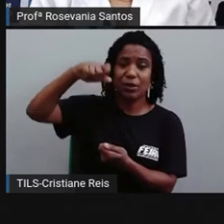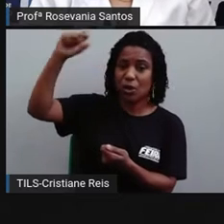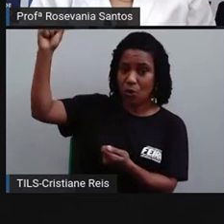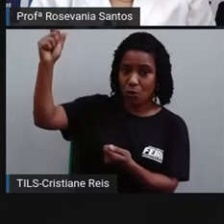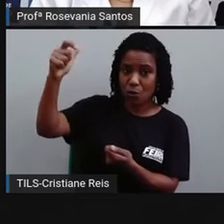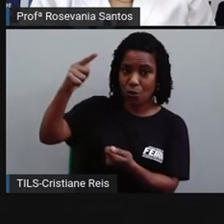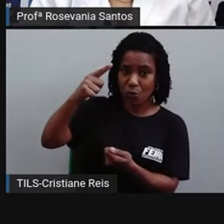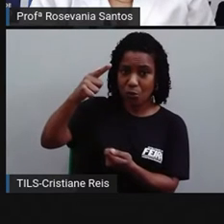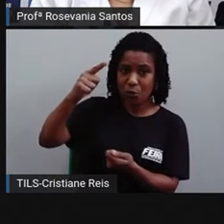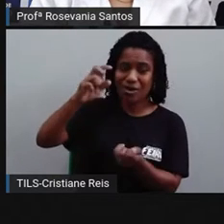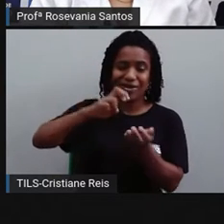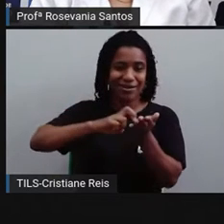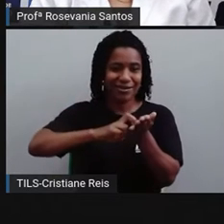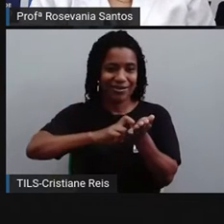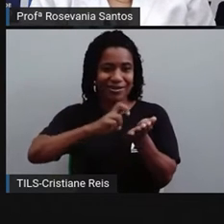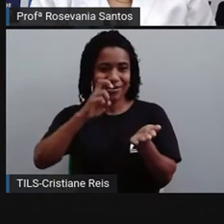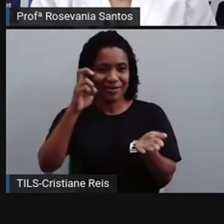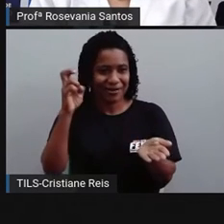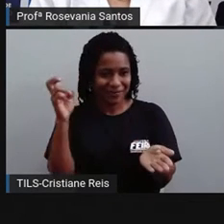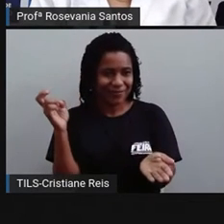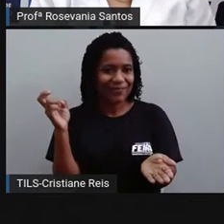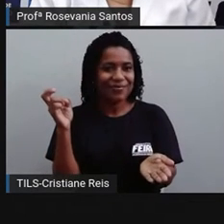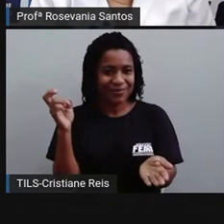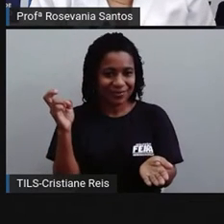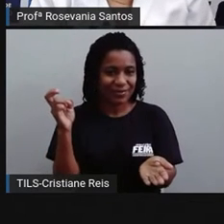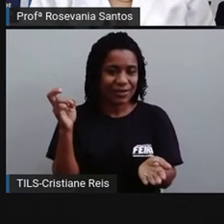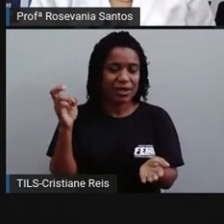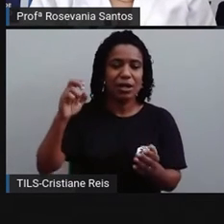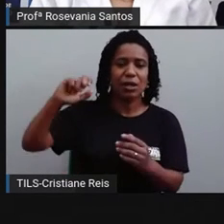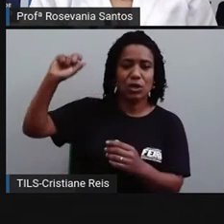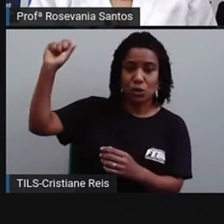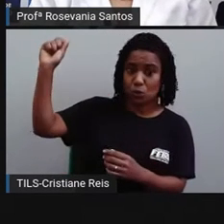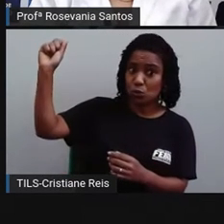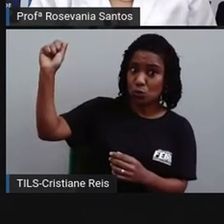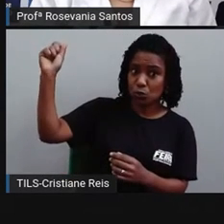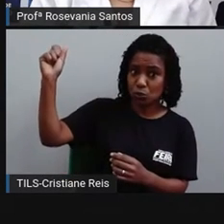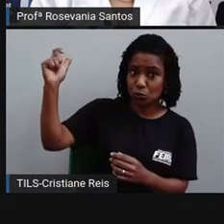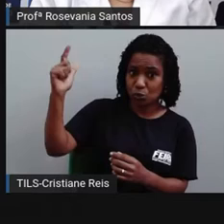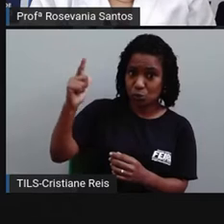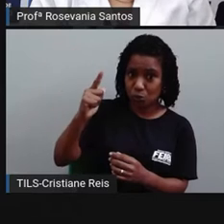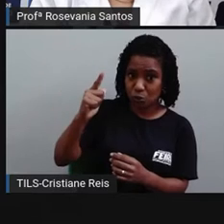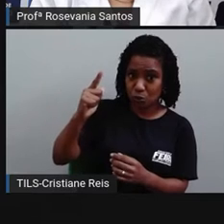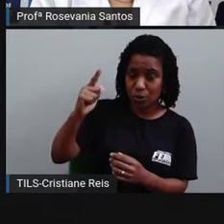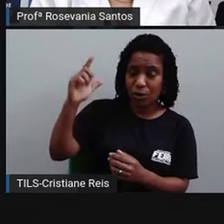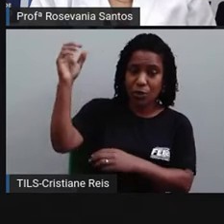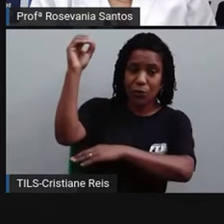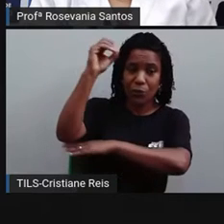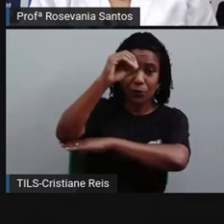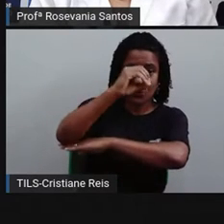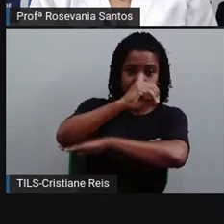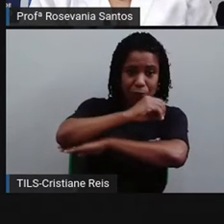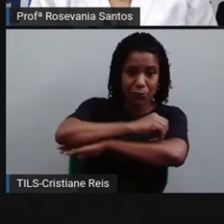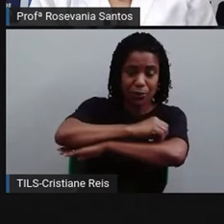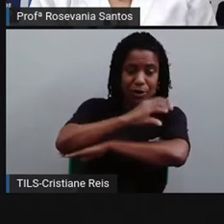período não iluminado, que se chama de noite. Então, o que eu vou perceber aqui?